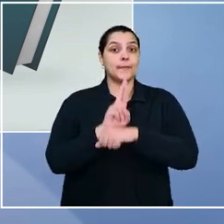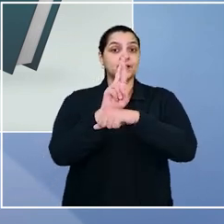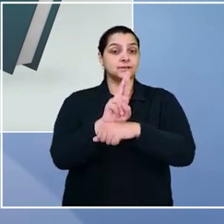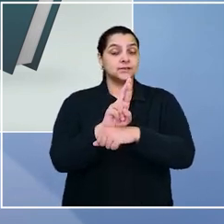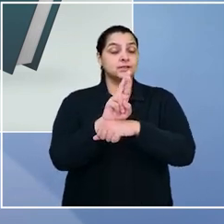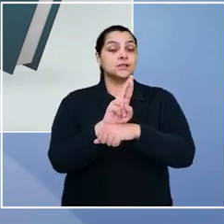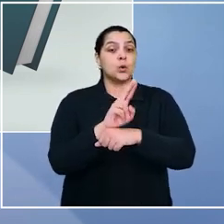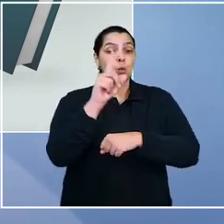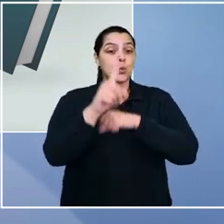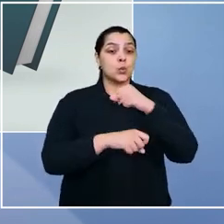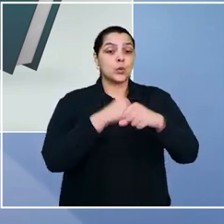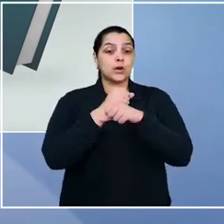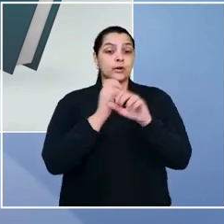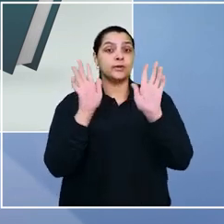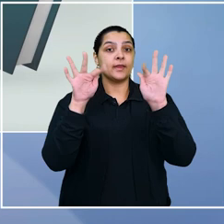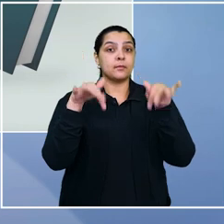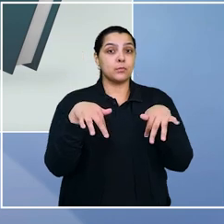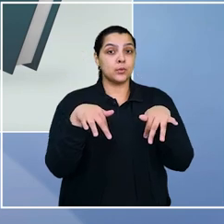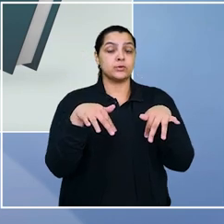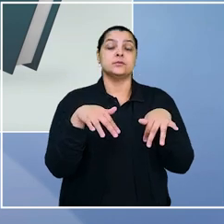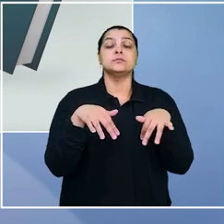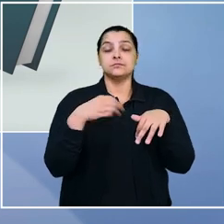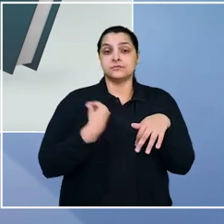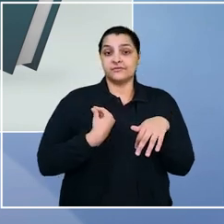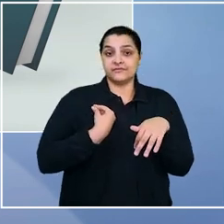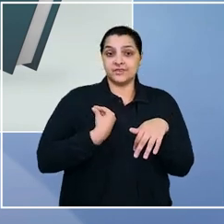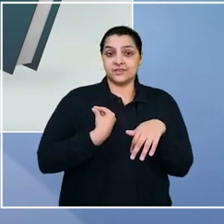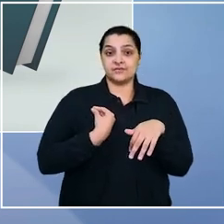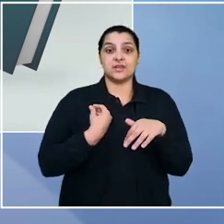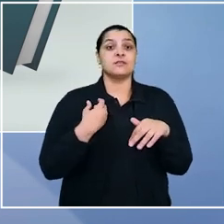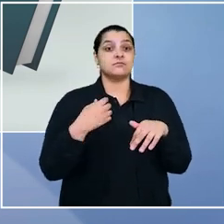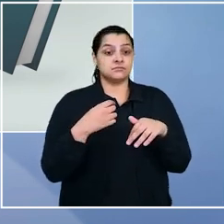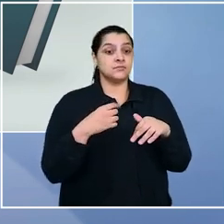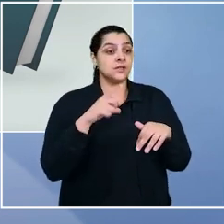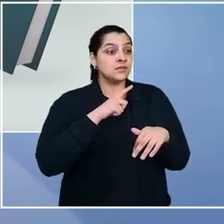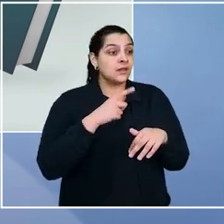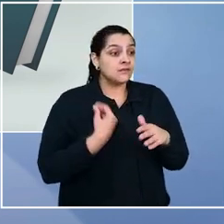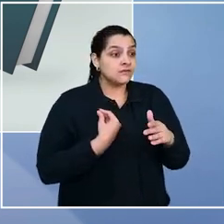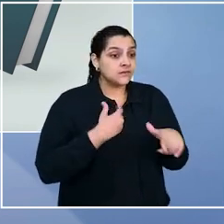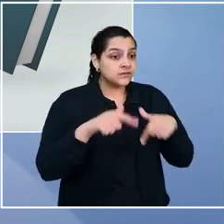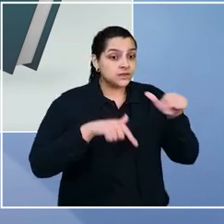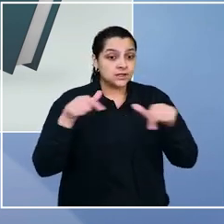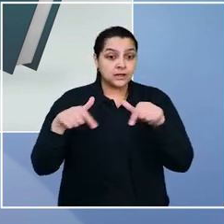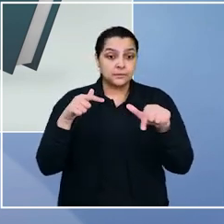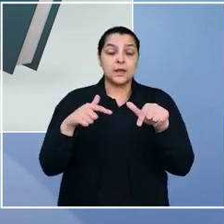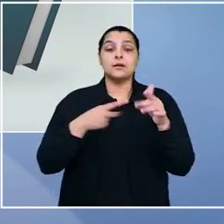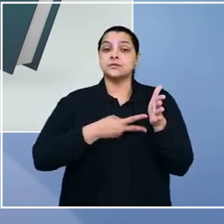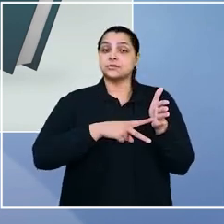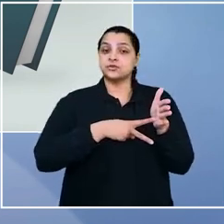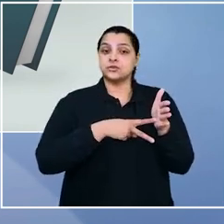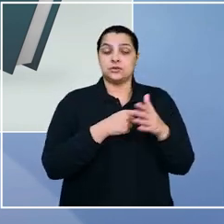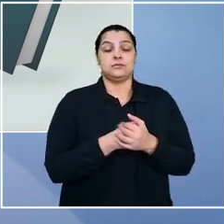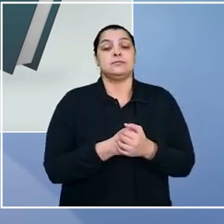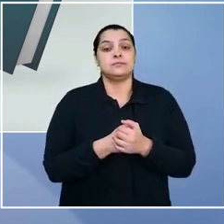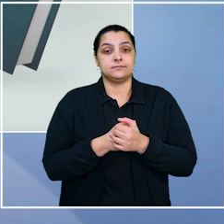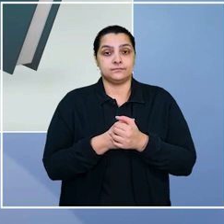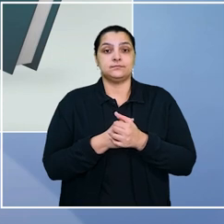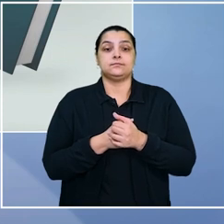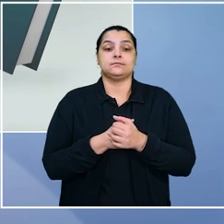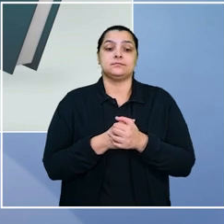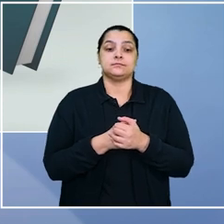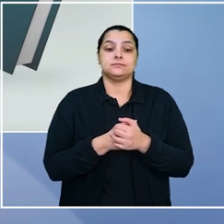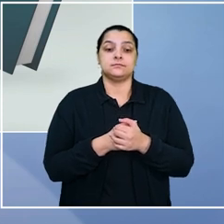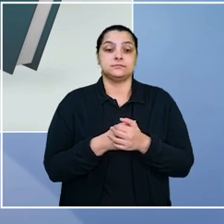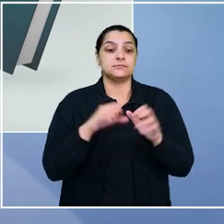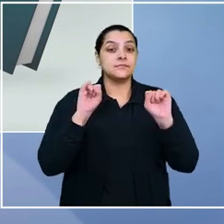representação até um ano após o final do mandato. A dispensa só é admitida em caso de falta grave devidamente